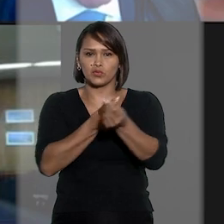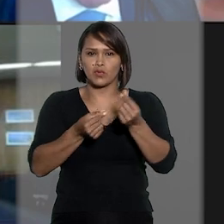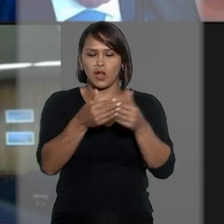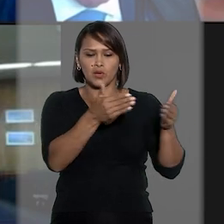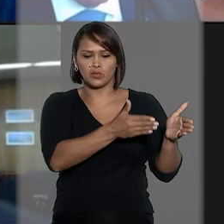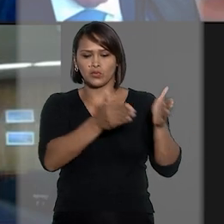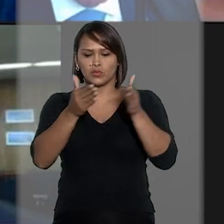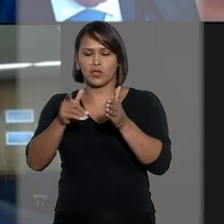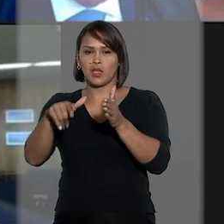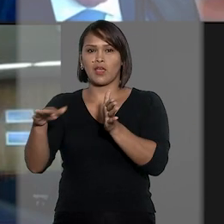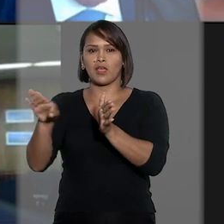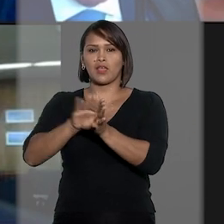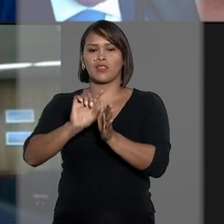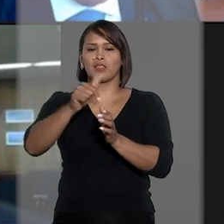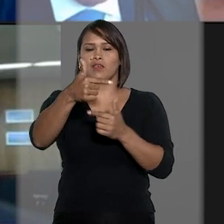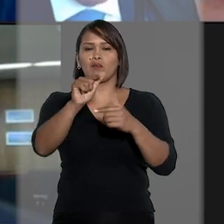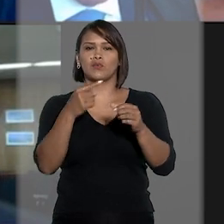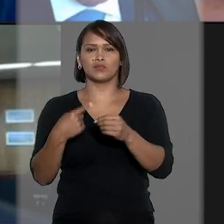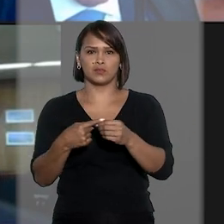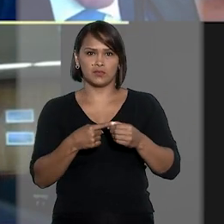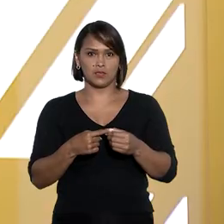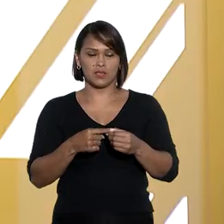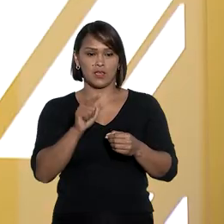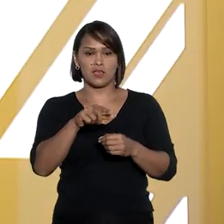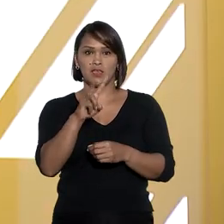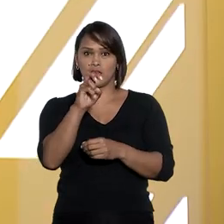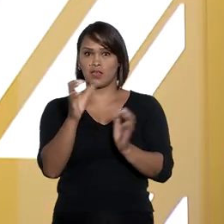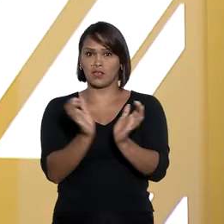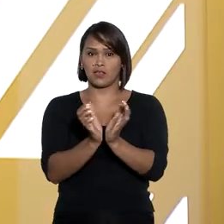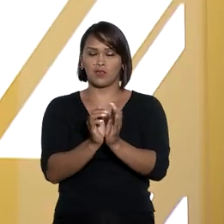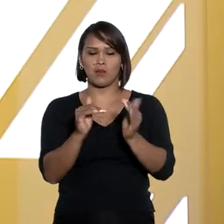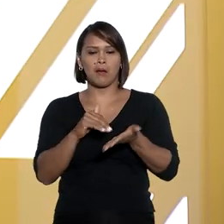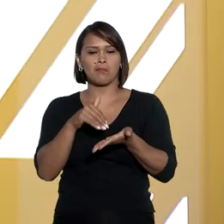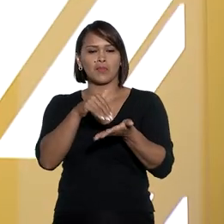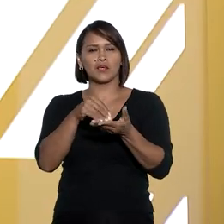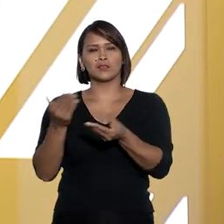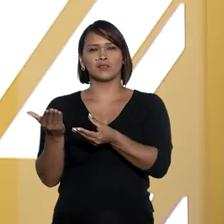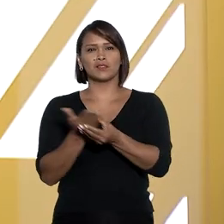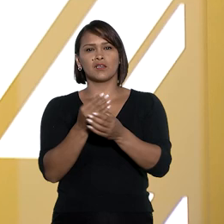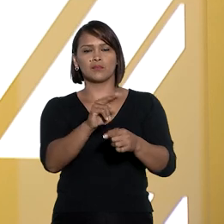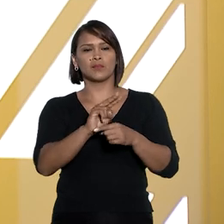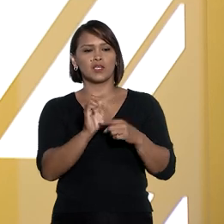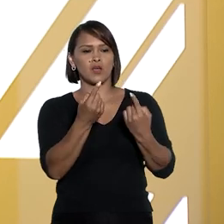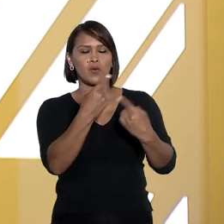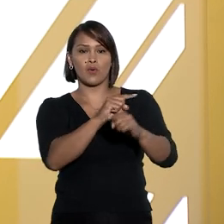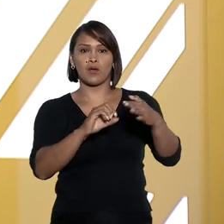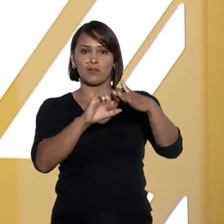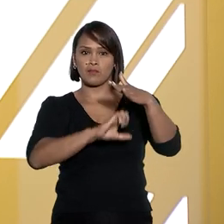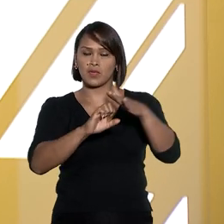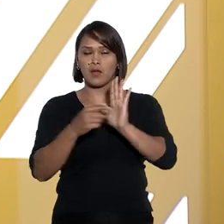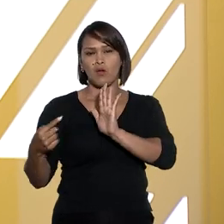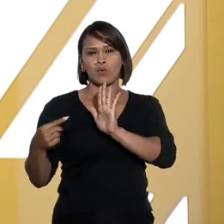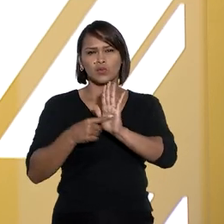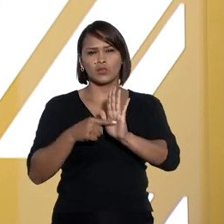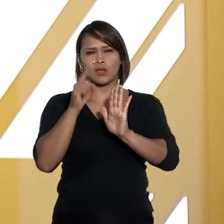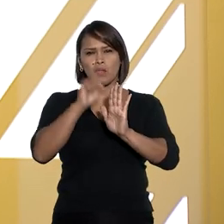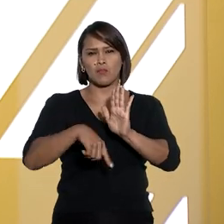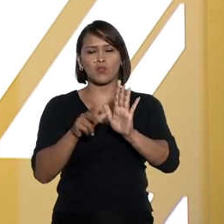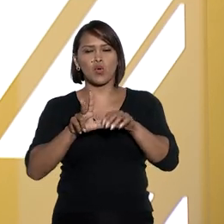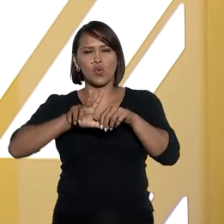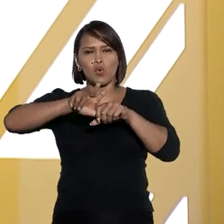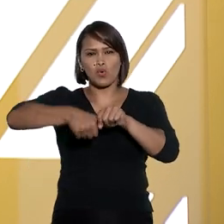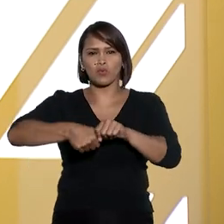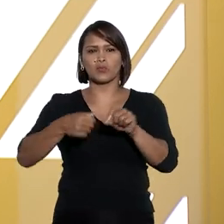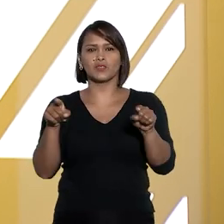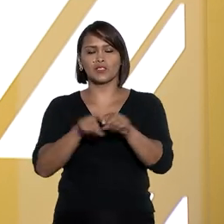custos do deslocamento até a outra cidade. E a quinta turma manteve a ação penal contra empresário denunciado por